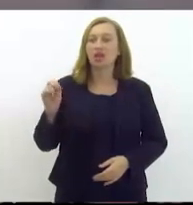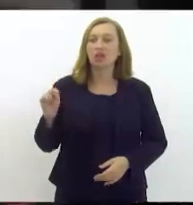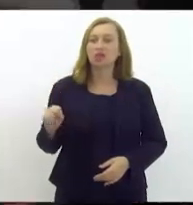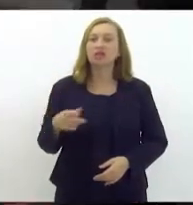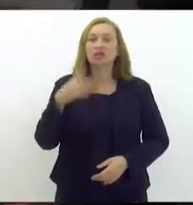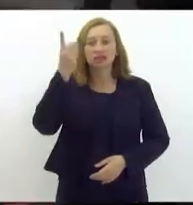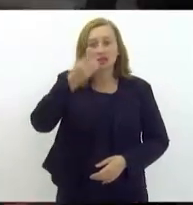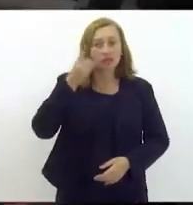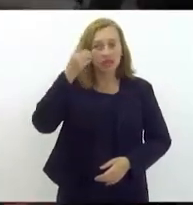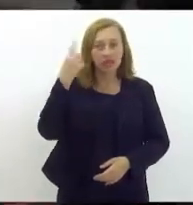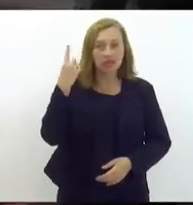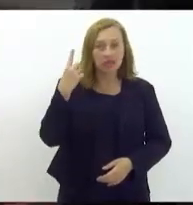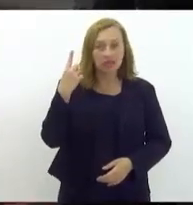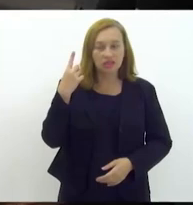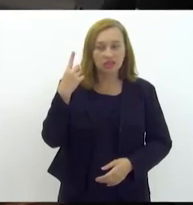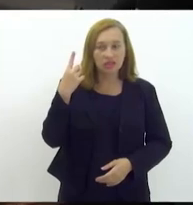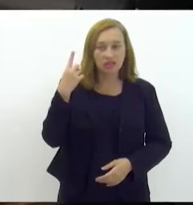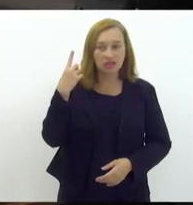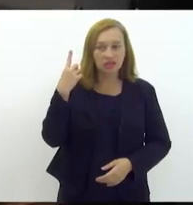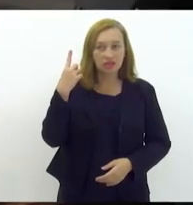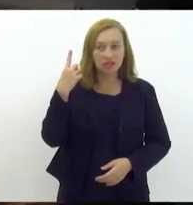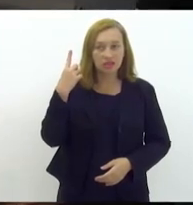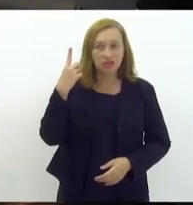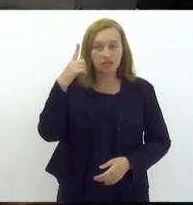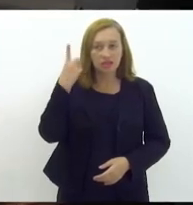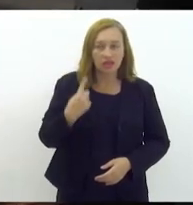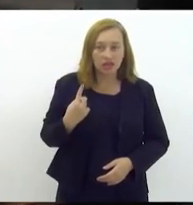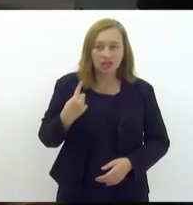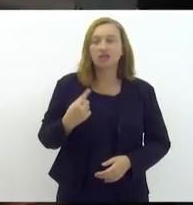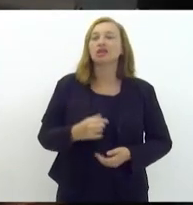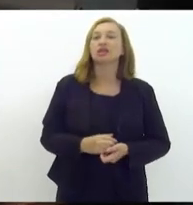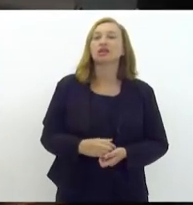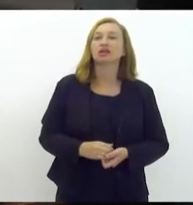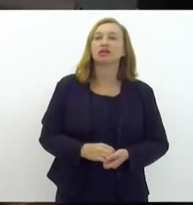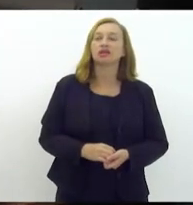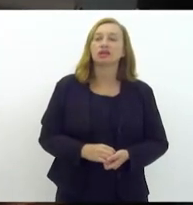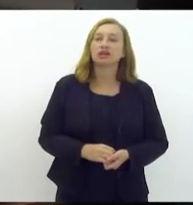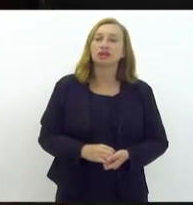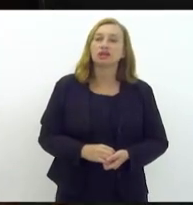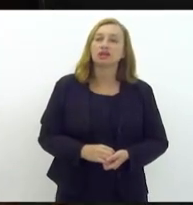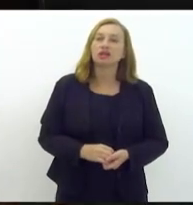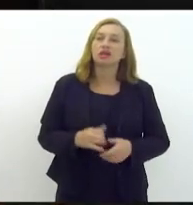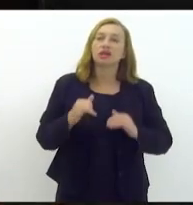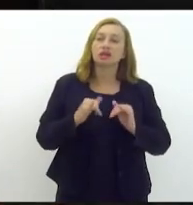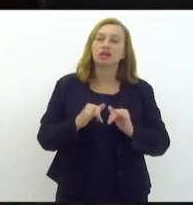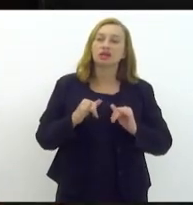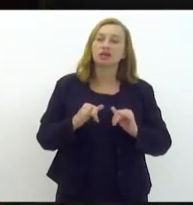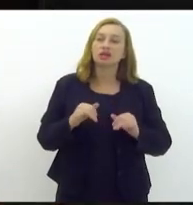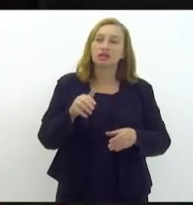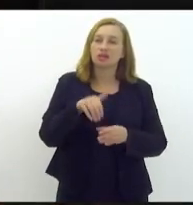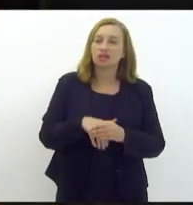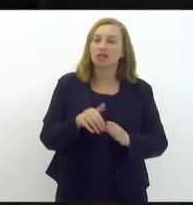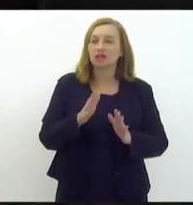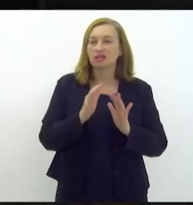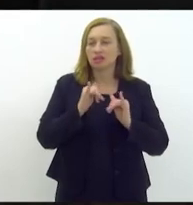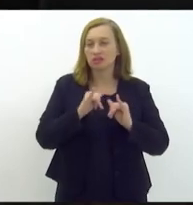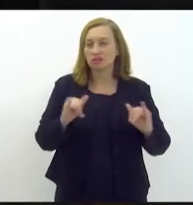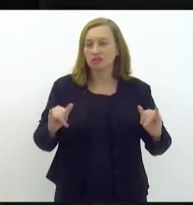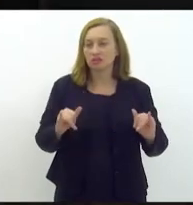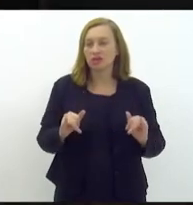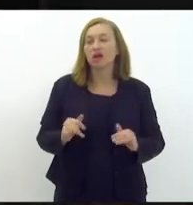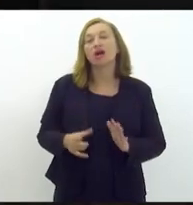Deputada Dani Monteiro. Está na ordem aqui para a declaração de voto o deputado Carlos Mink logo